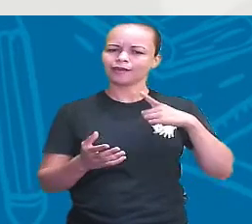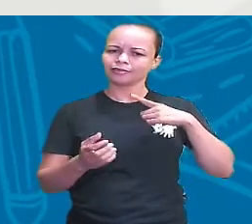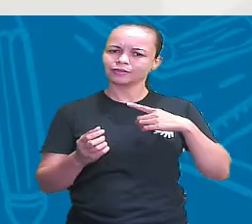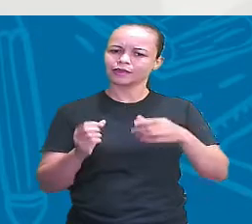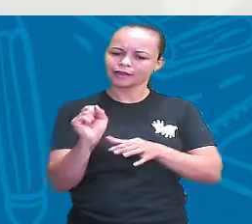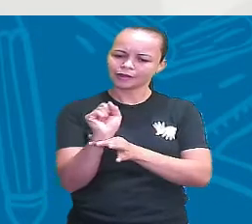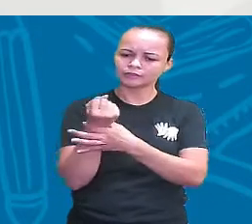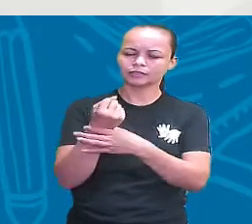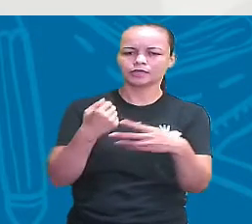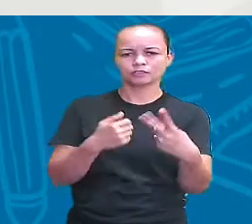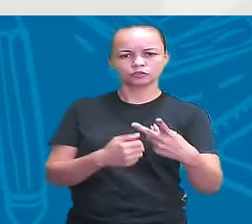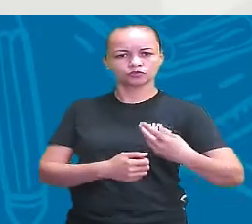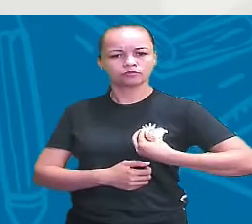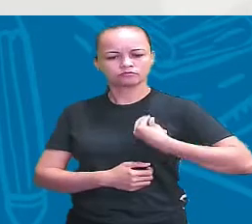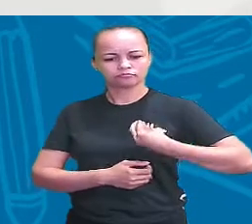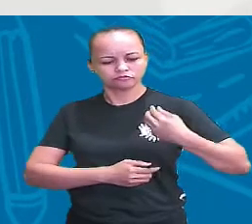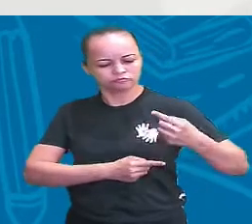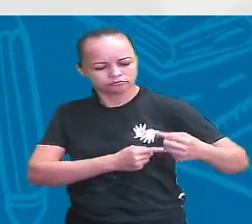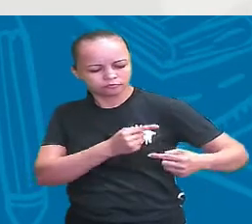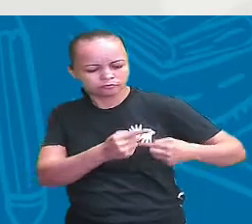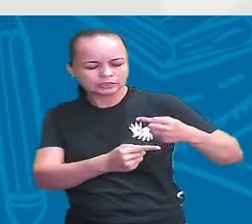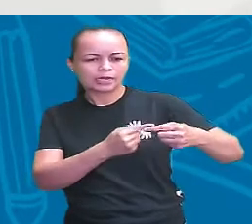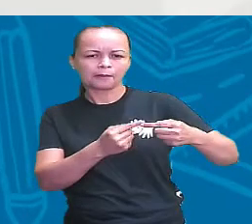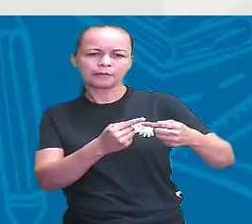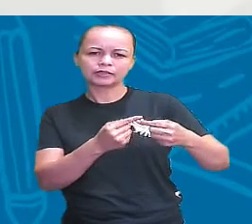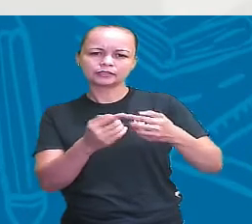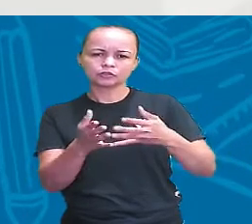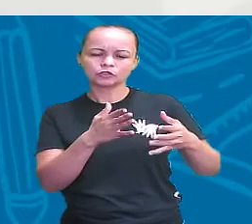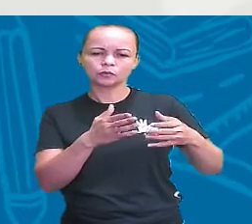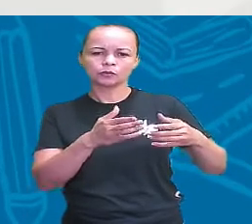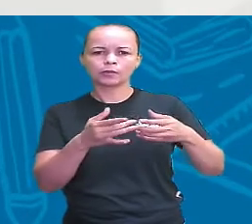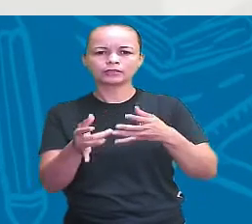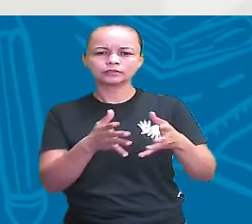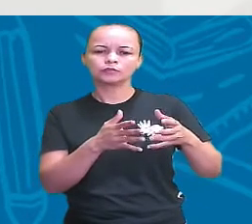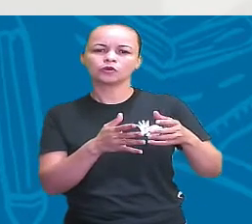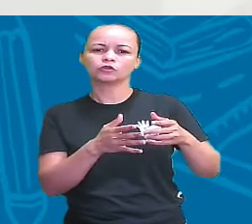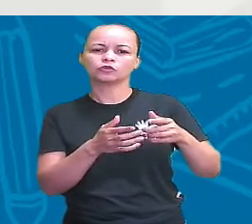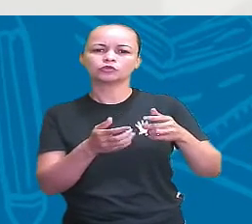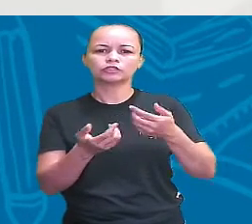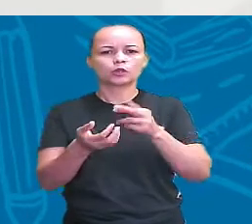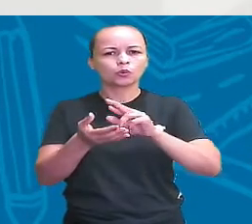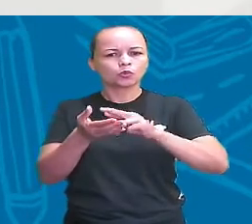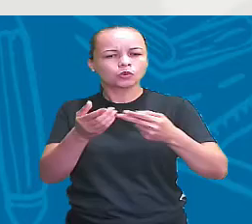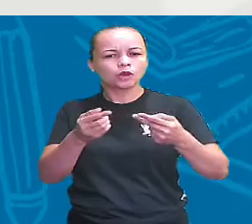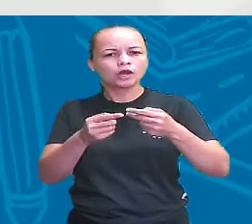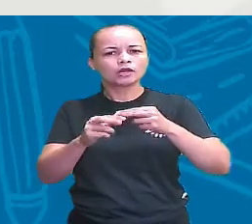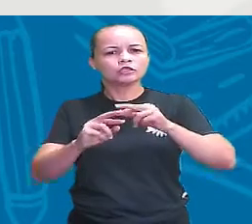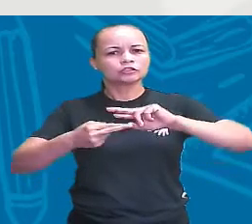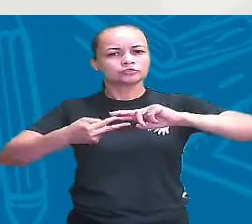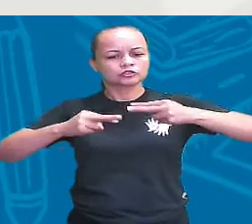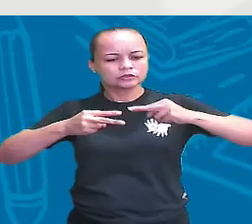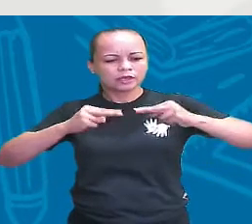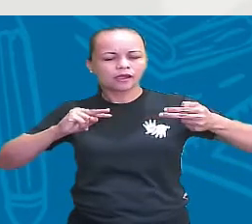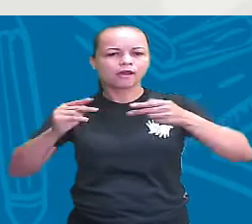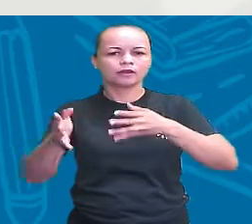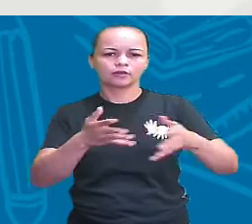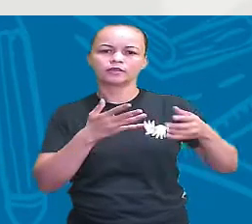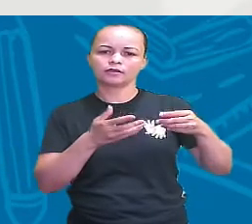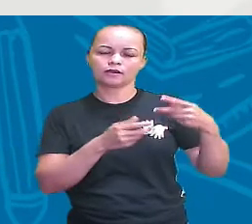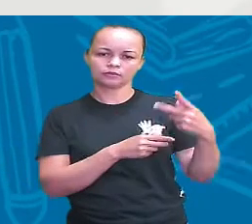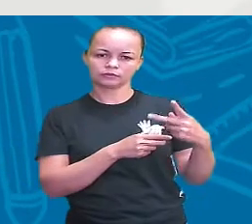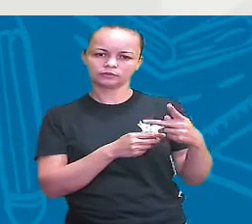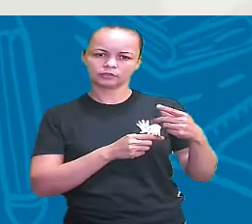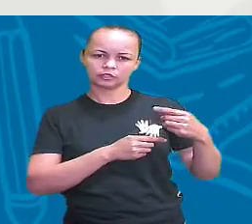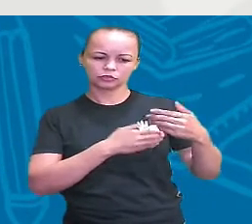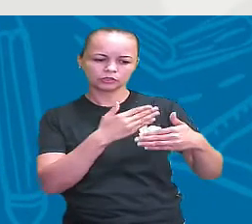Perpetuar a sua existência. Ou seja, passar o seu patrimônio genético. Passar o seu DNA. O seu ácido desóxido ribonucleico.